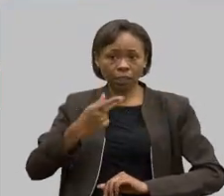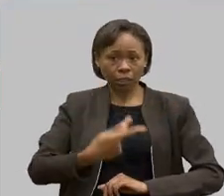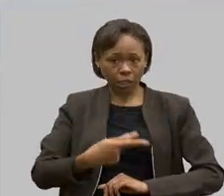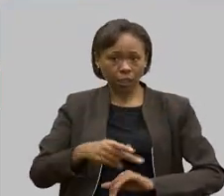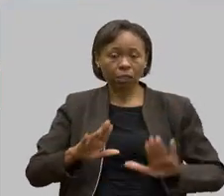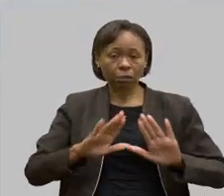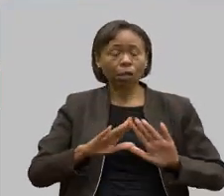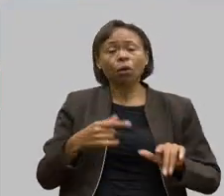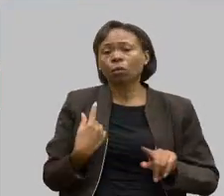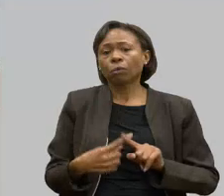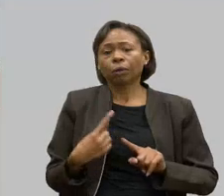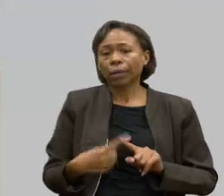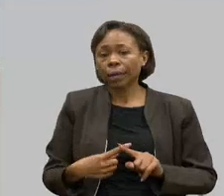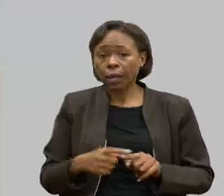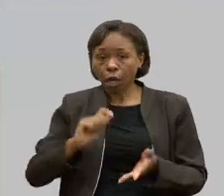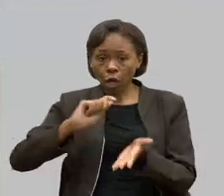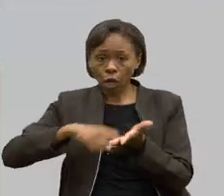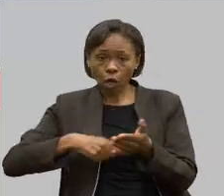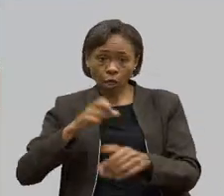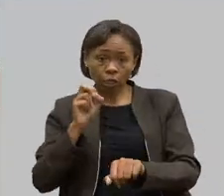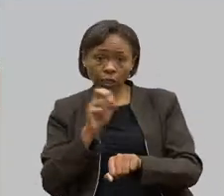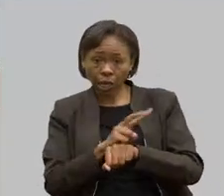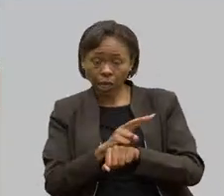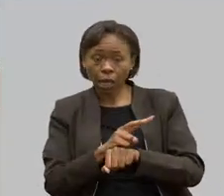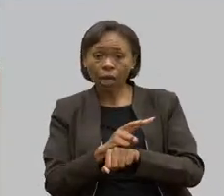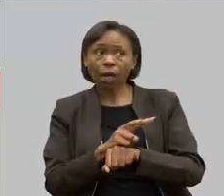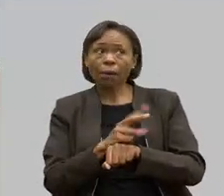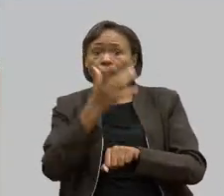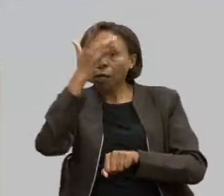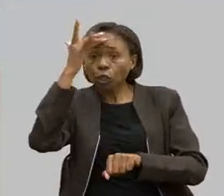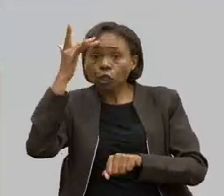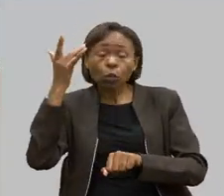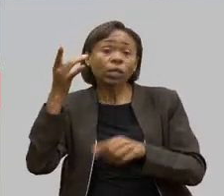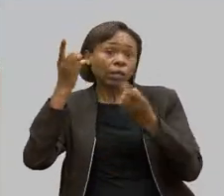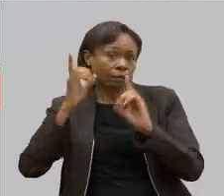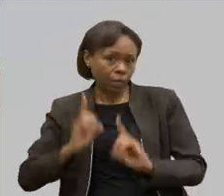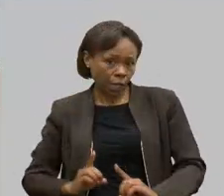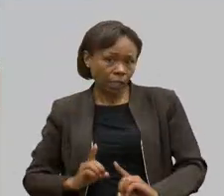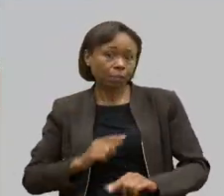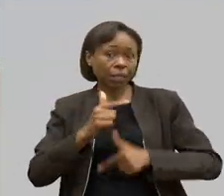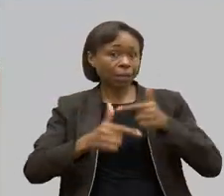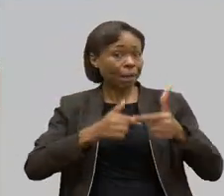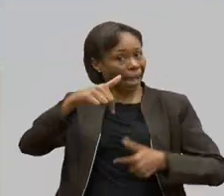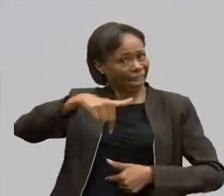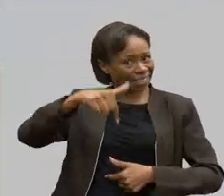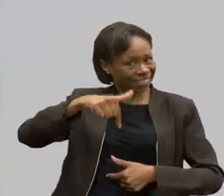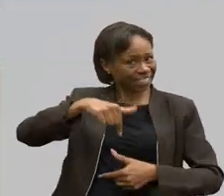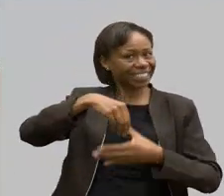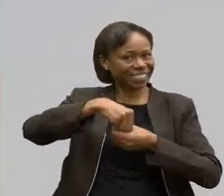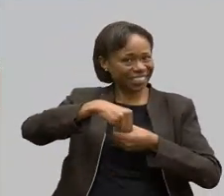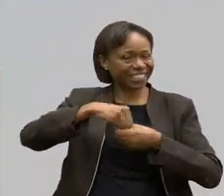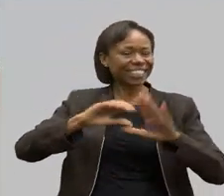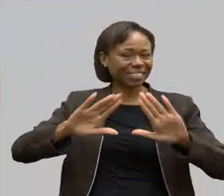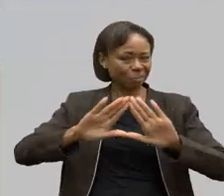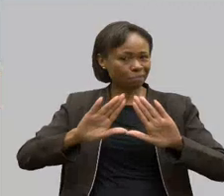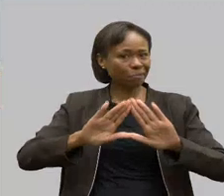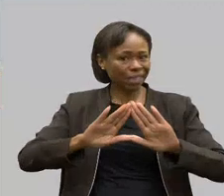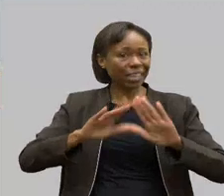contratado pessoas especiais para trabalhar aqui dentro, são cinco. Eu bato muito um termo aqui,